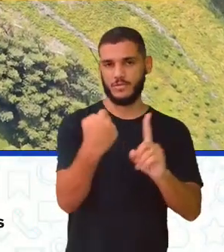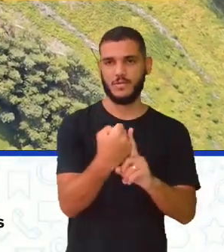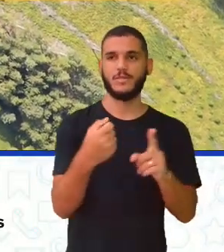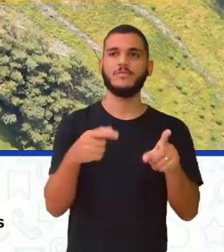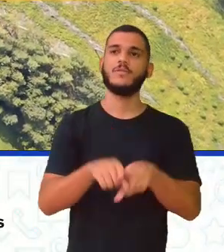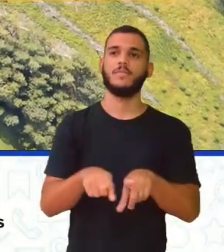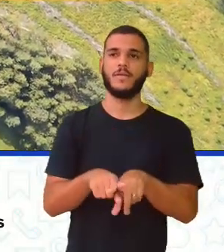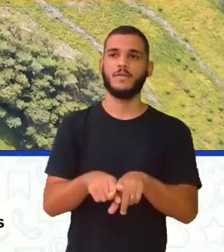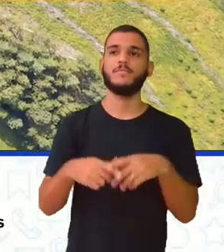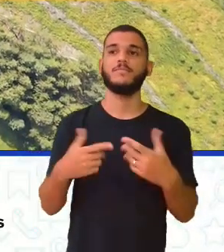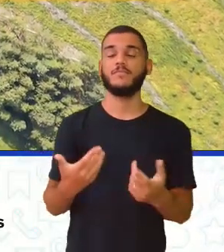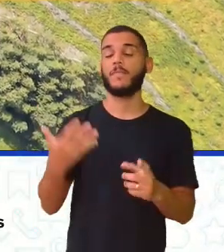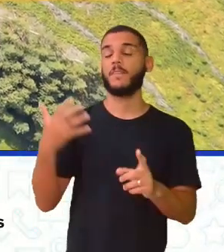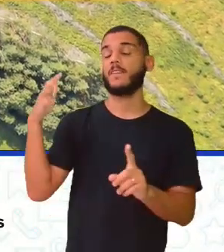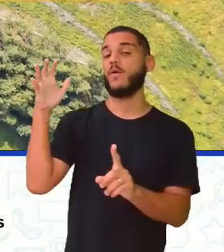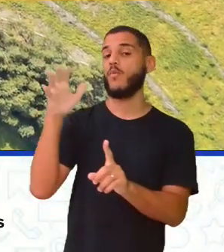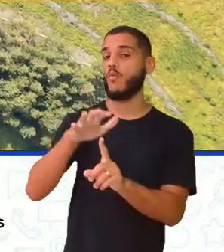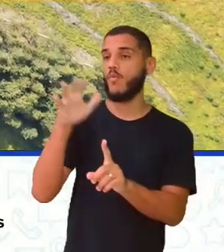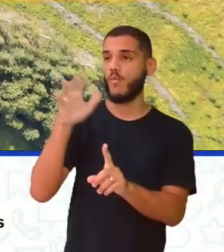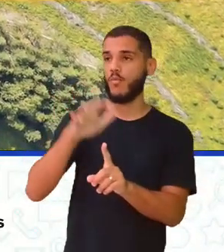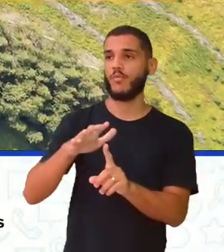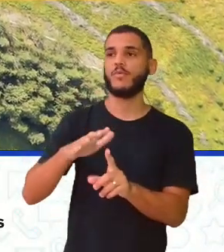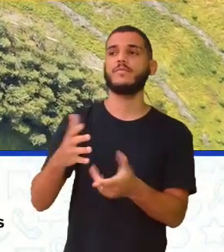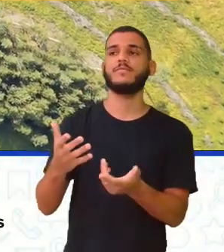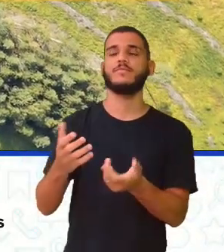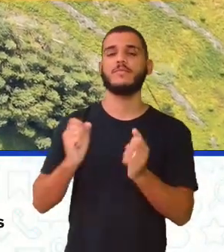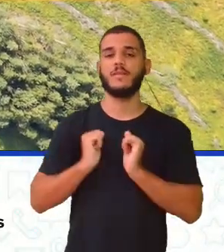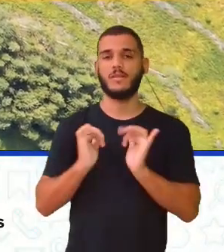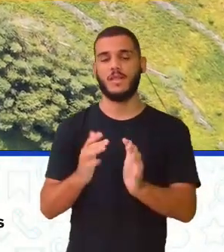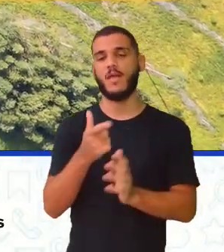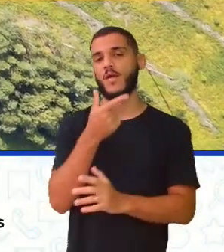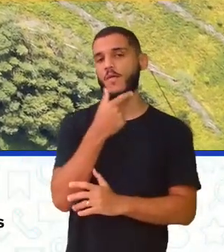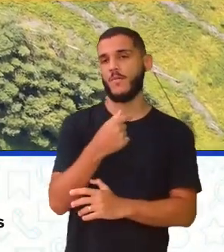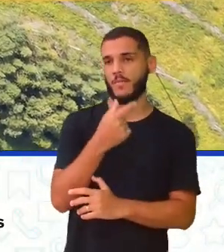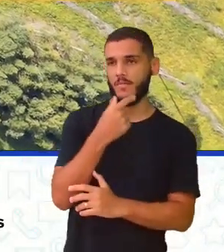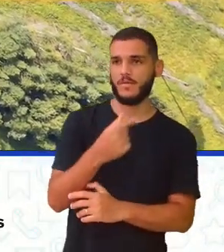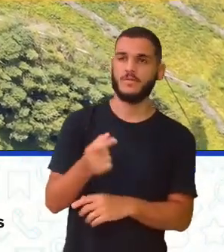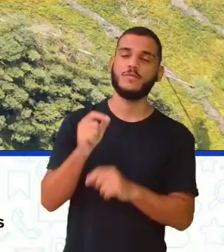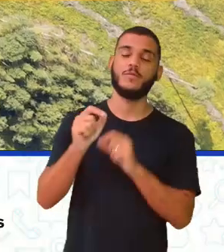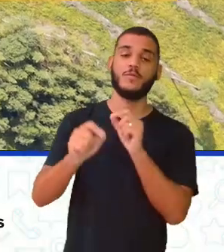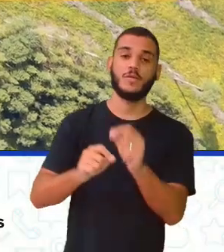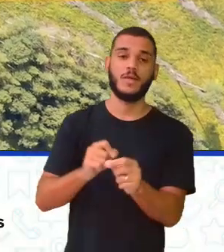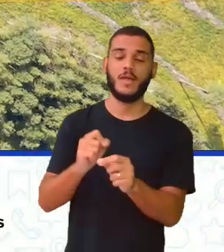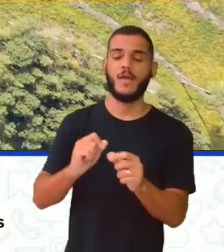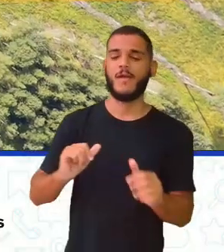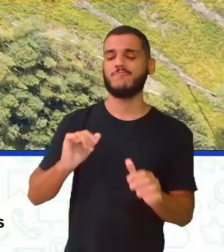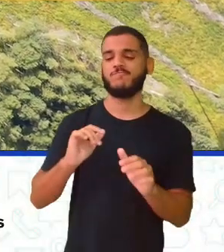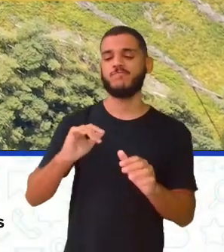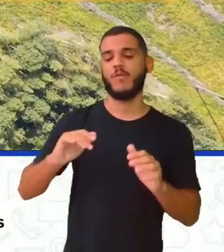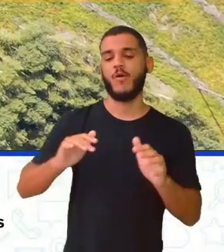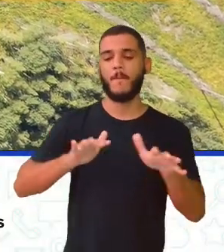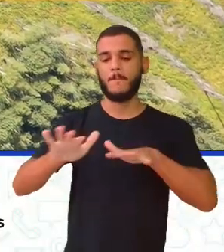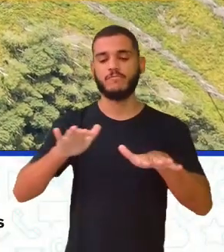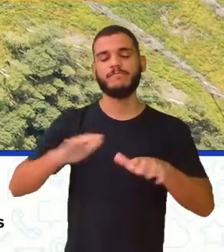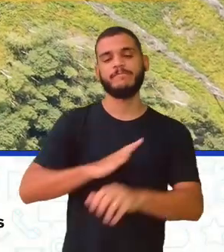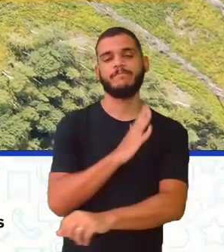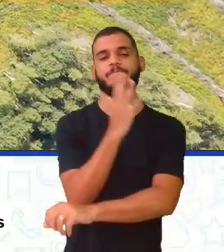A influência da ação humana sobre a dinâmica natural